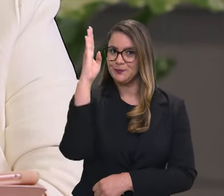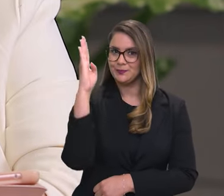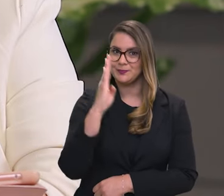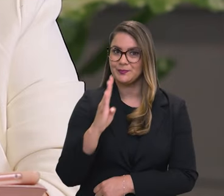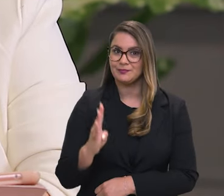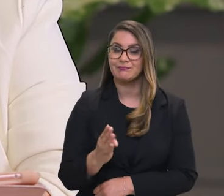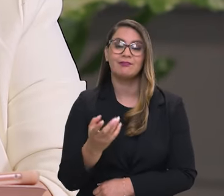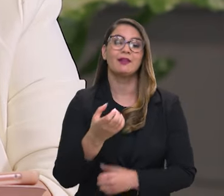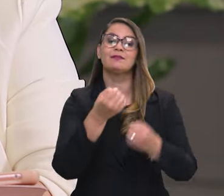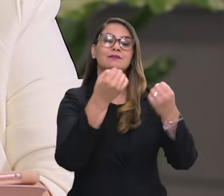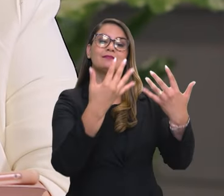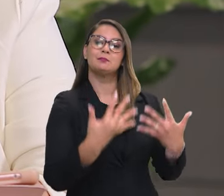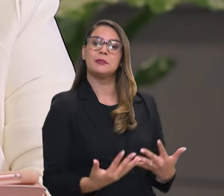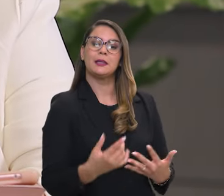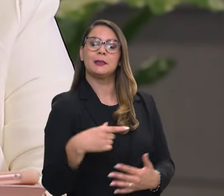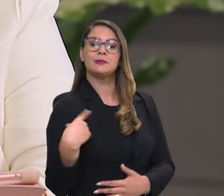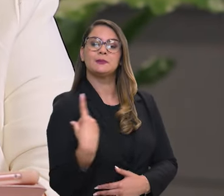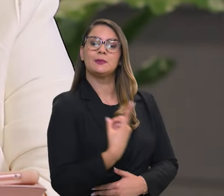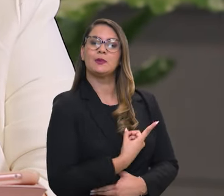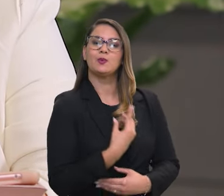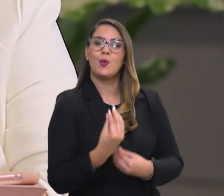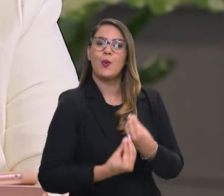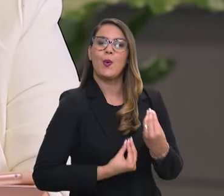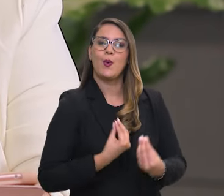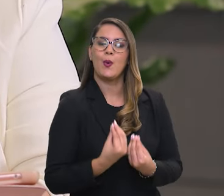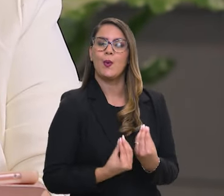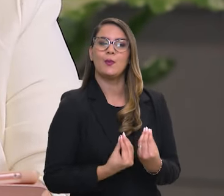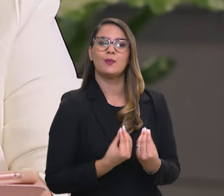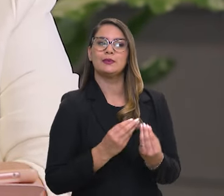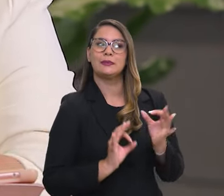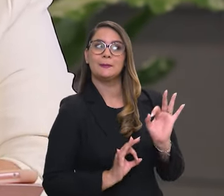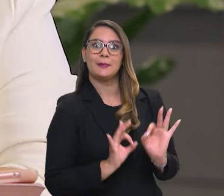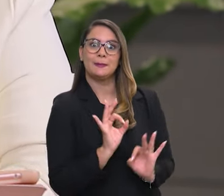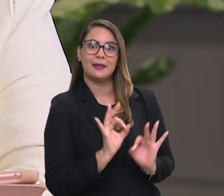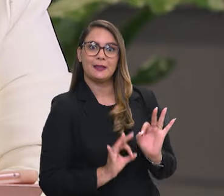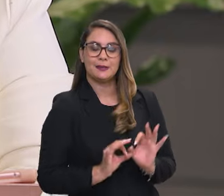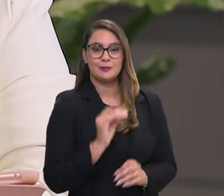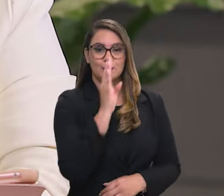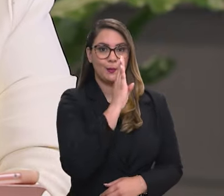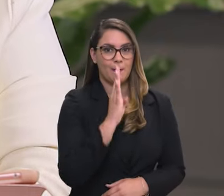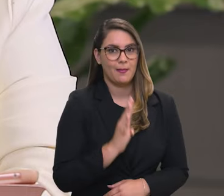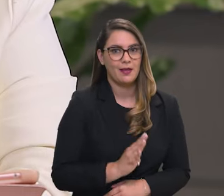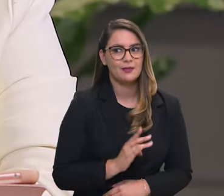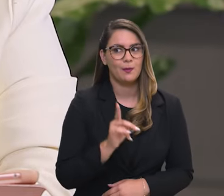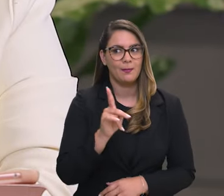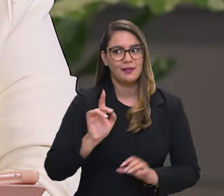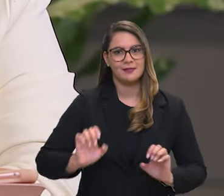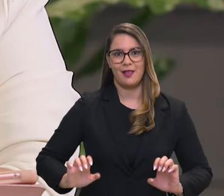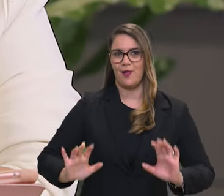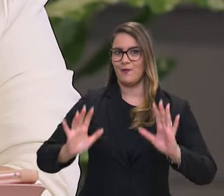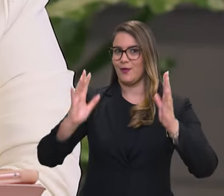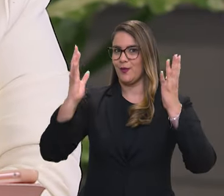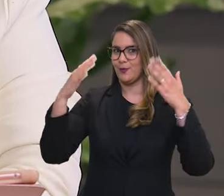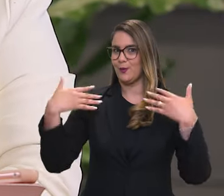aqui no nosso país. Eu queria que o falasse também para a gente, como que está a preparação do Brasil para esse grande